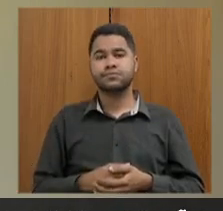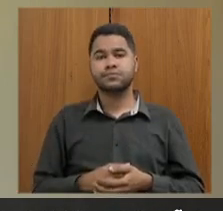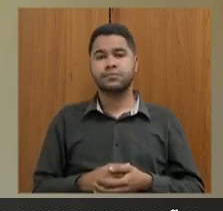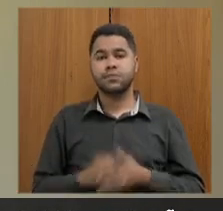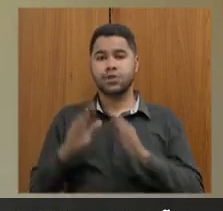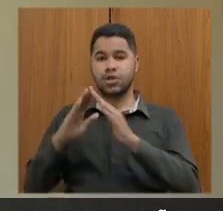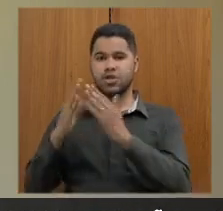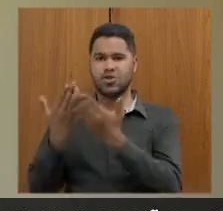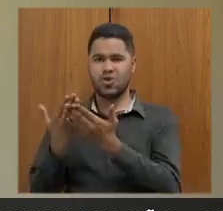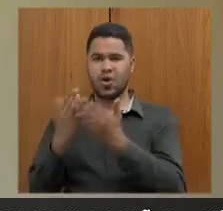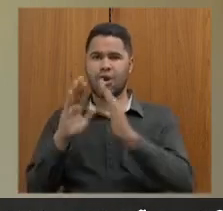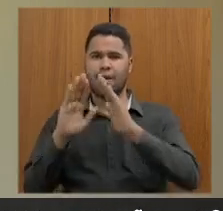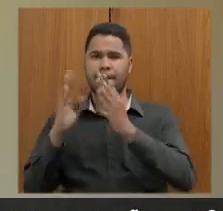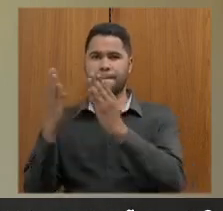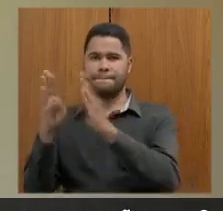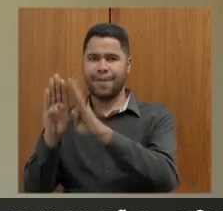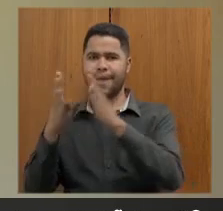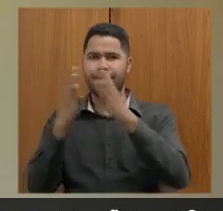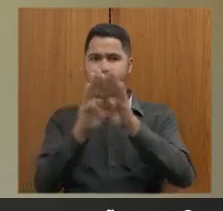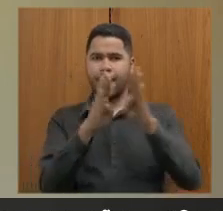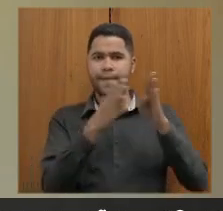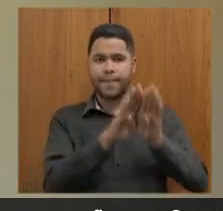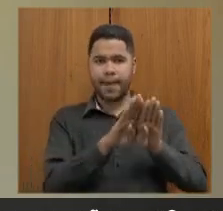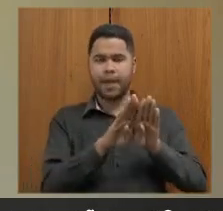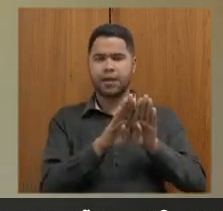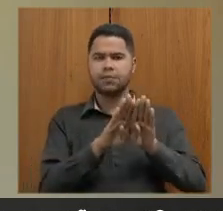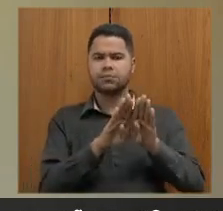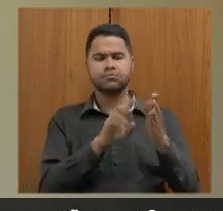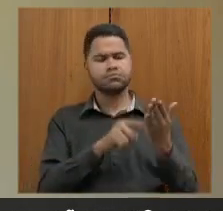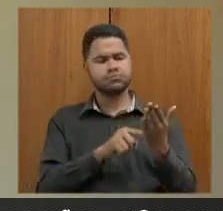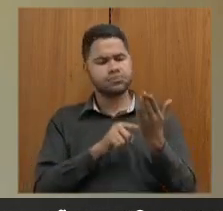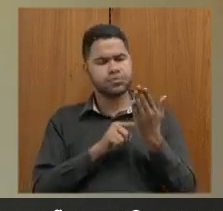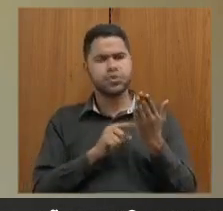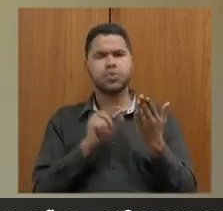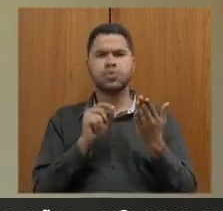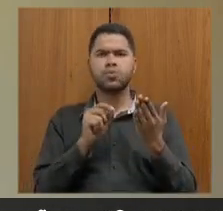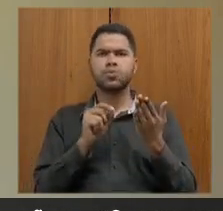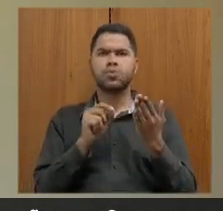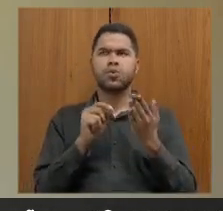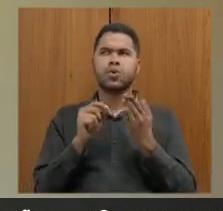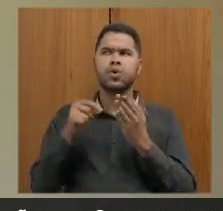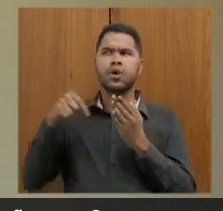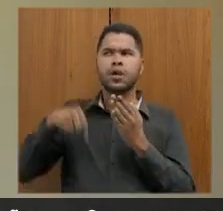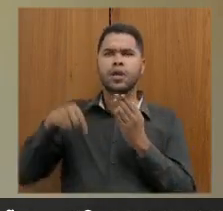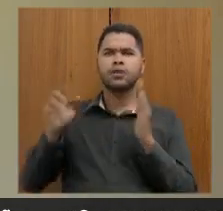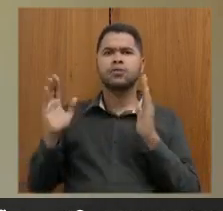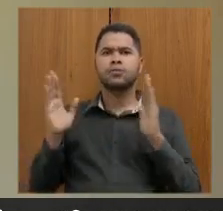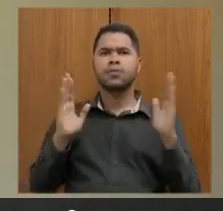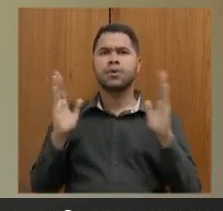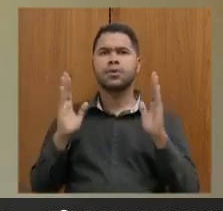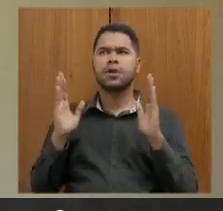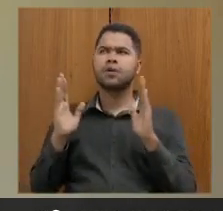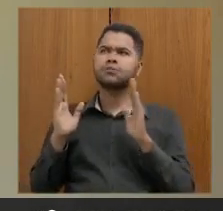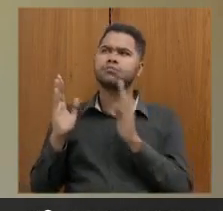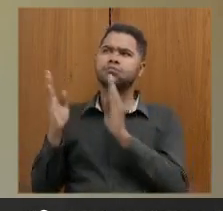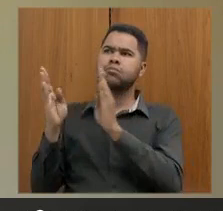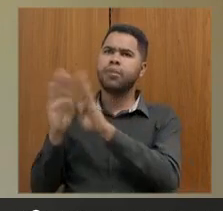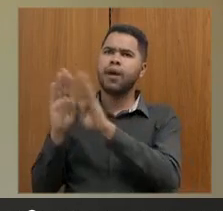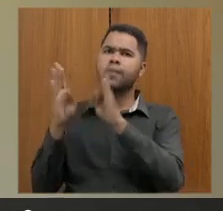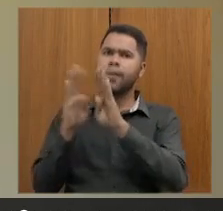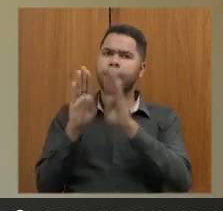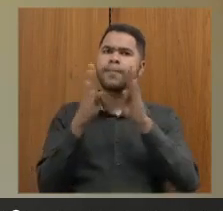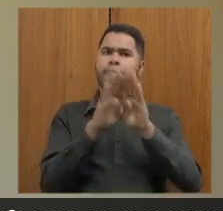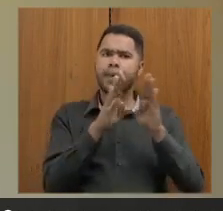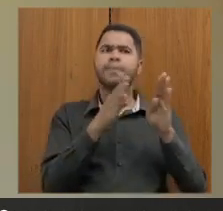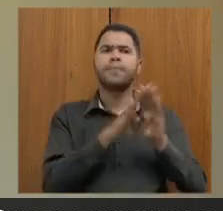escolas ao que consta foram ao longo desse mandato várias escolas